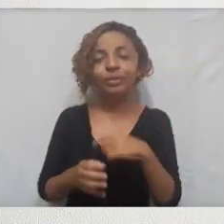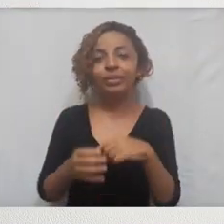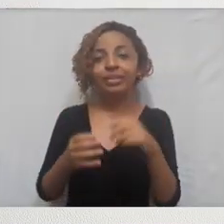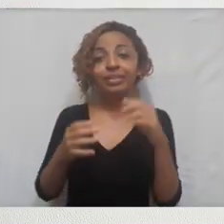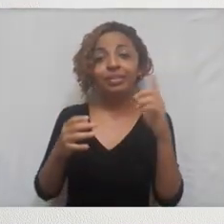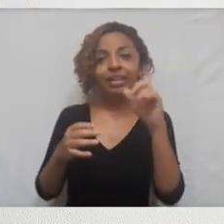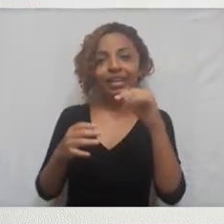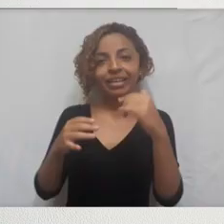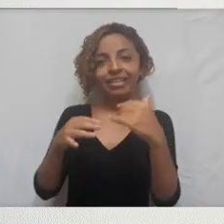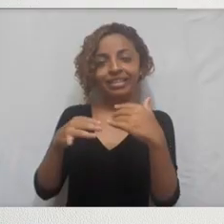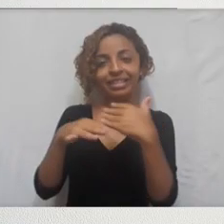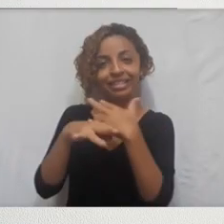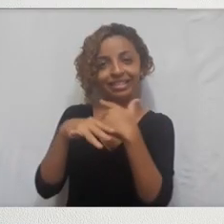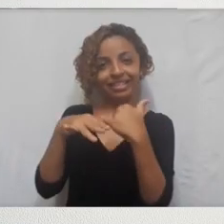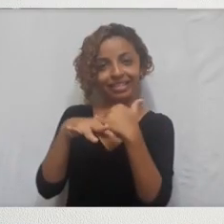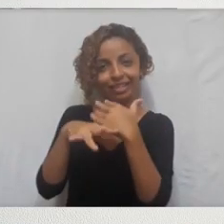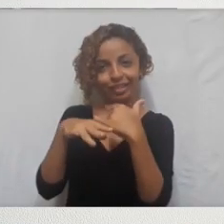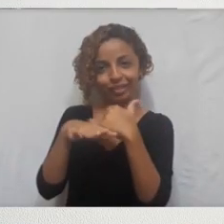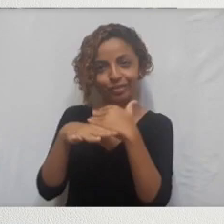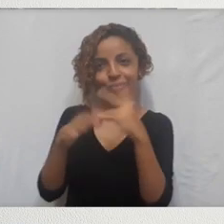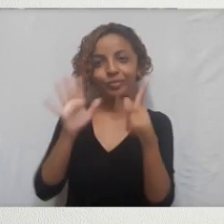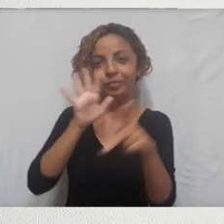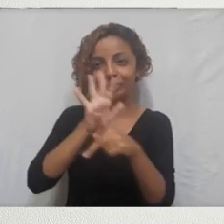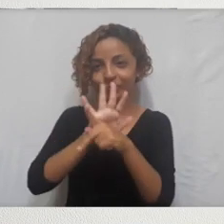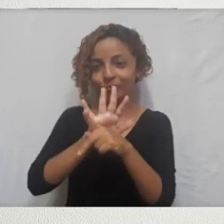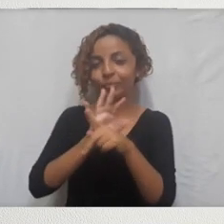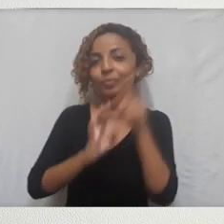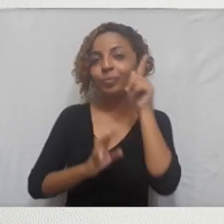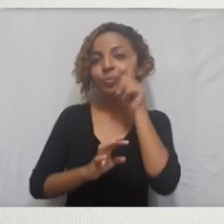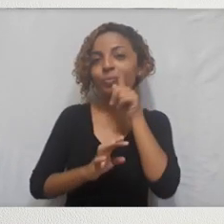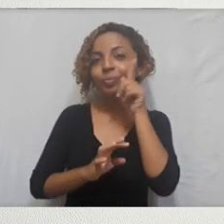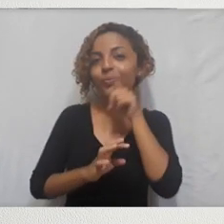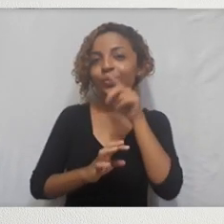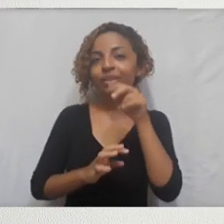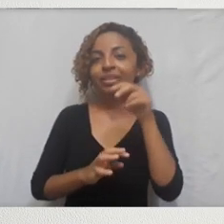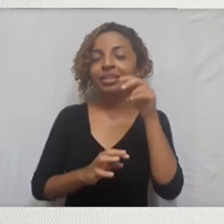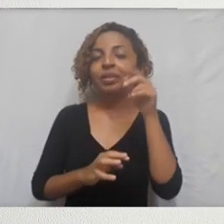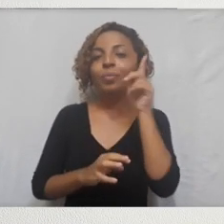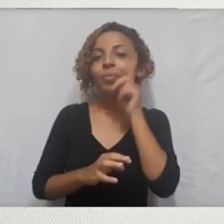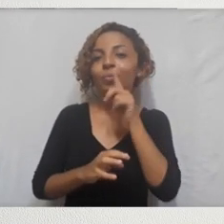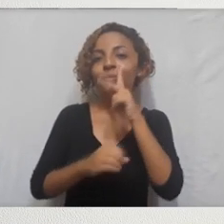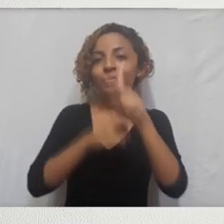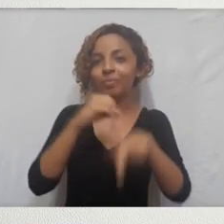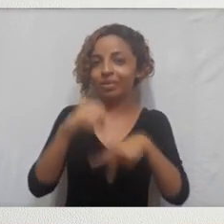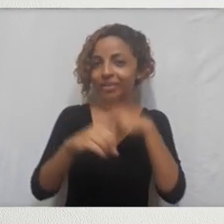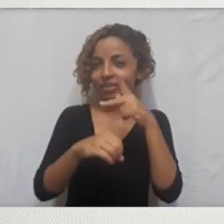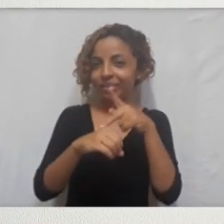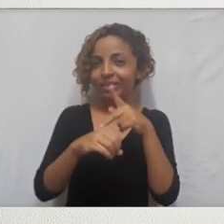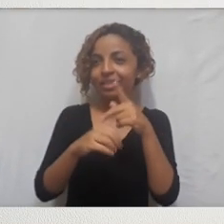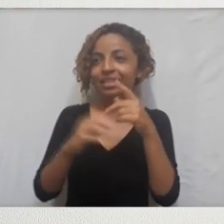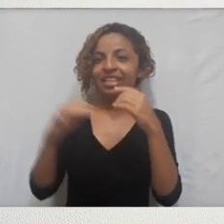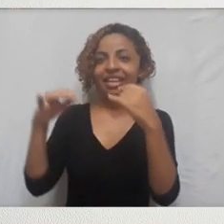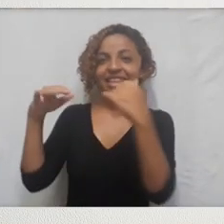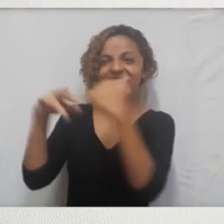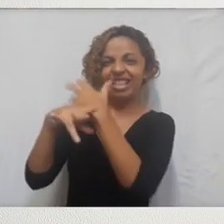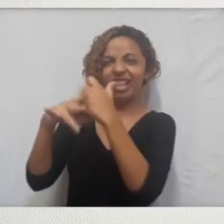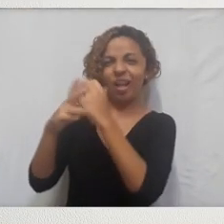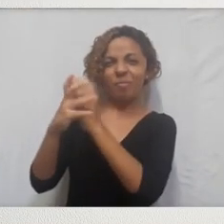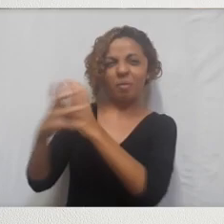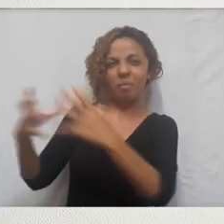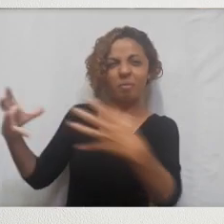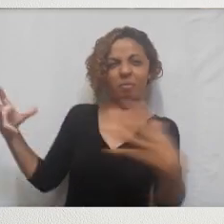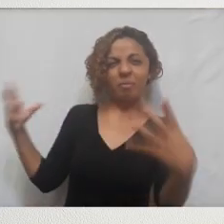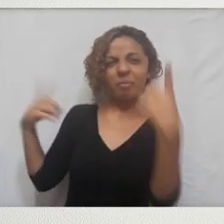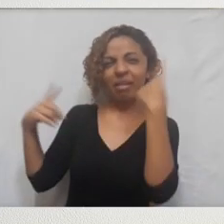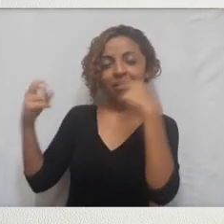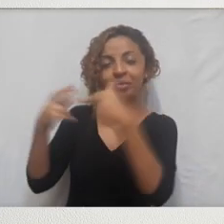Essa vila de pequenas cidades, de pequenas comunidades norte-americanas, do interior, longe dos grandes centros urbanos,